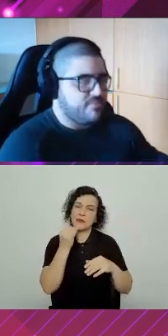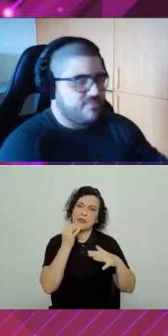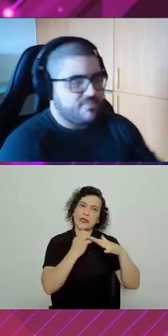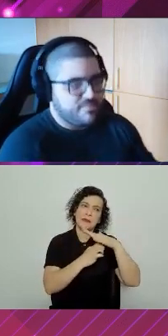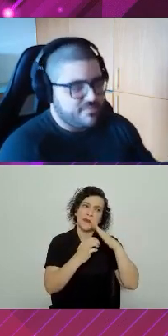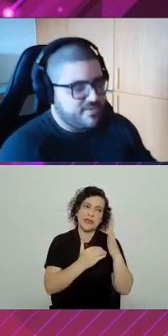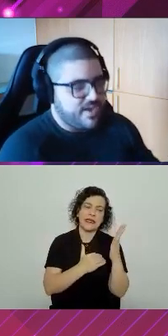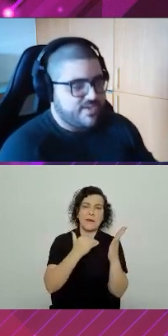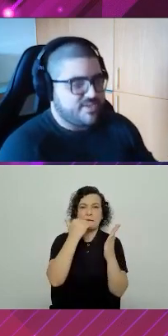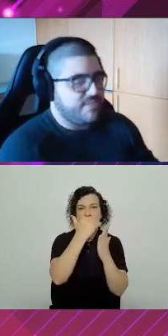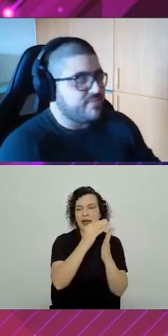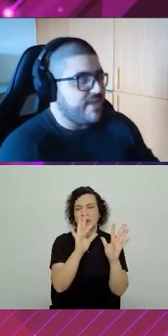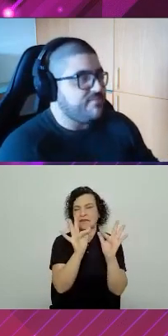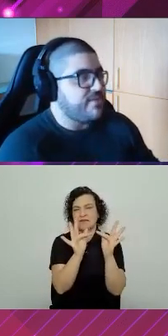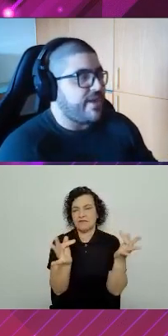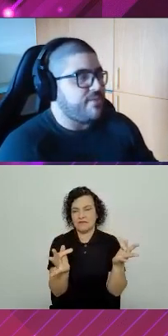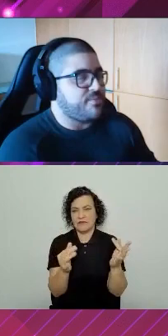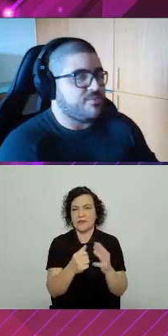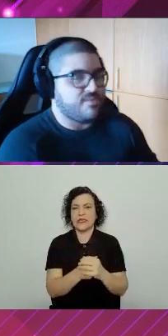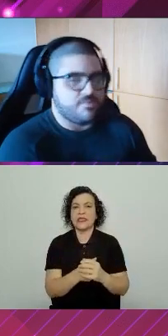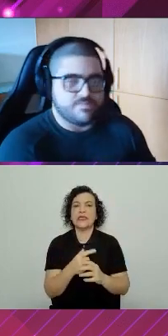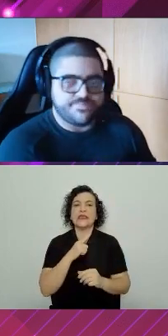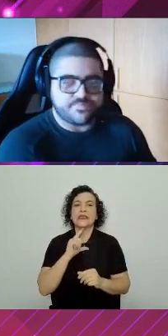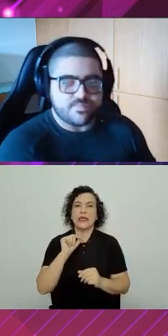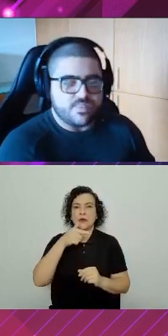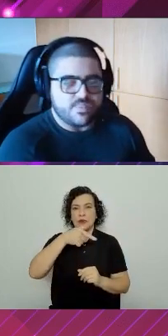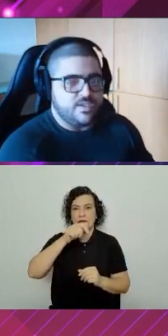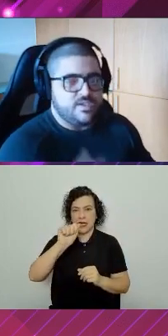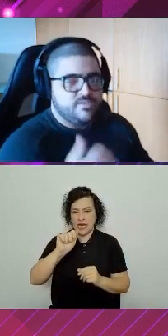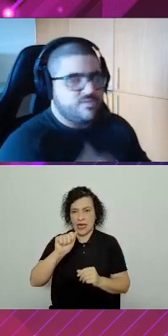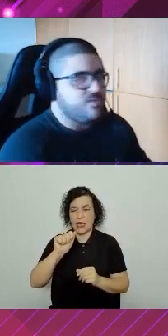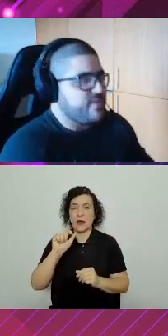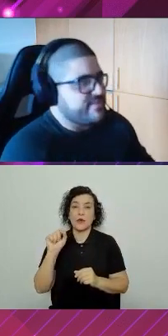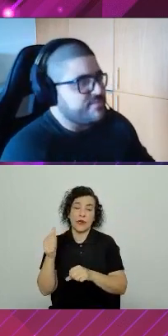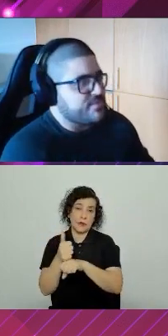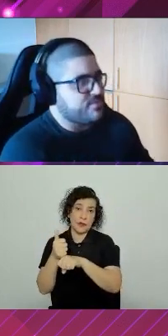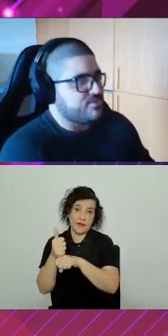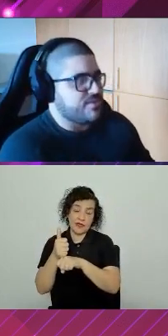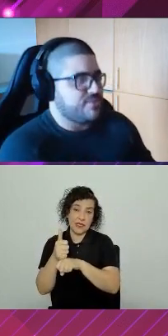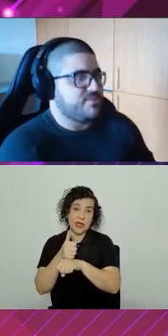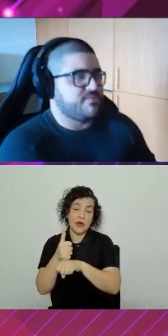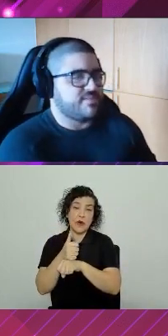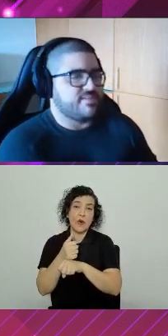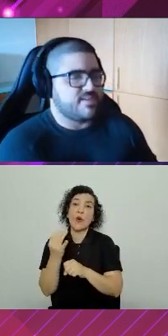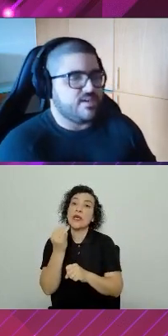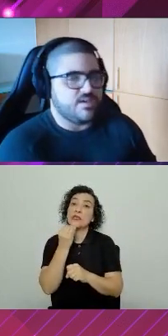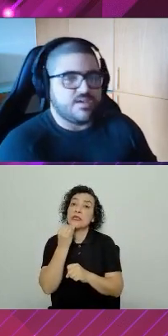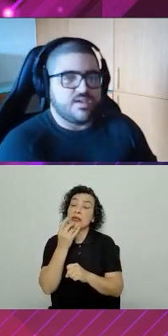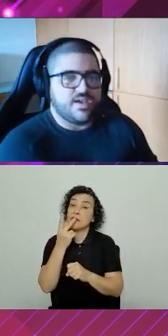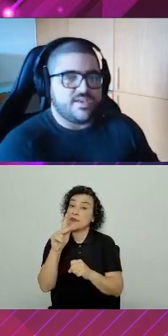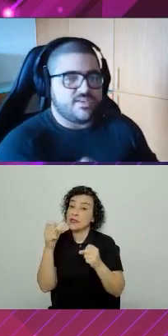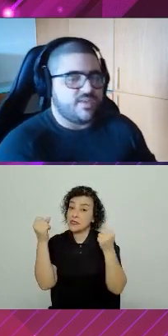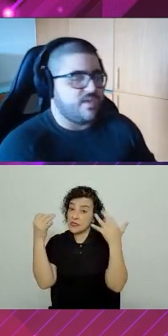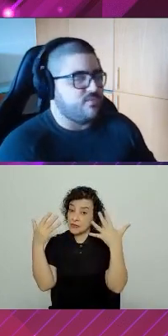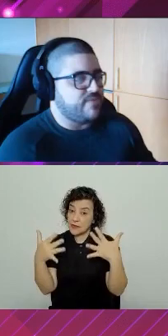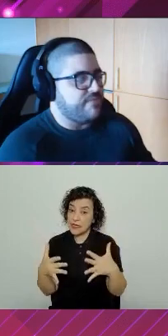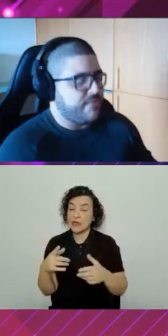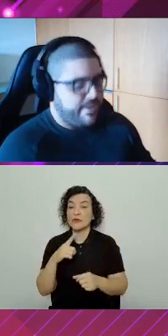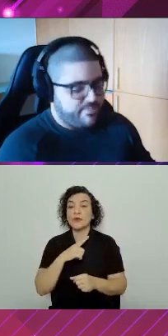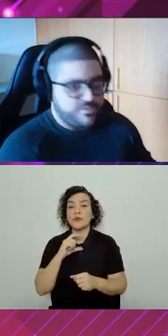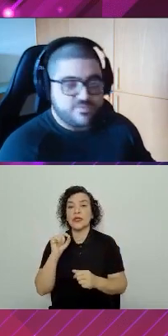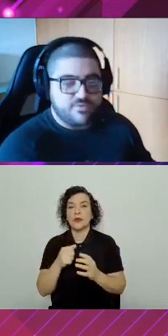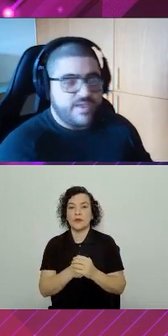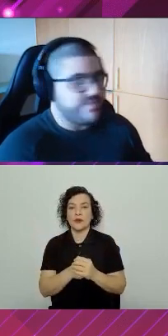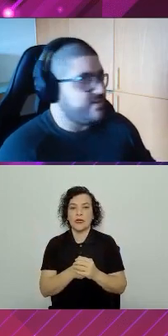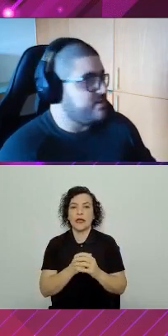outro, mas vamos simplificar. A gente tem um dev, um QA e uma produção. Só no exemplo que eu estou dando para vocês aqui, a gente tem o dev,